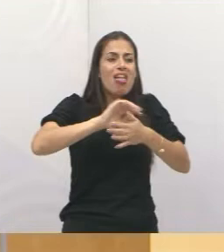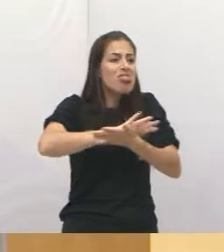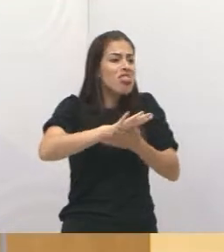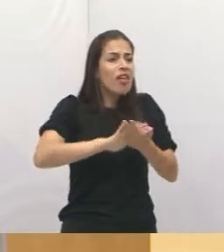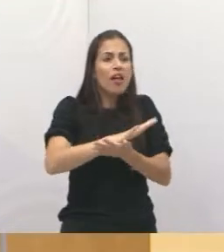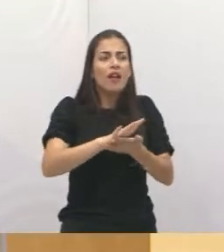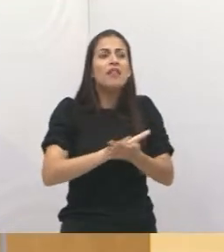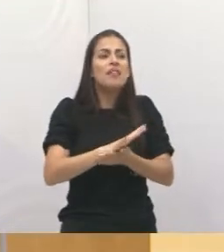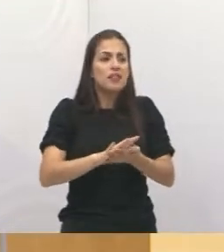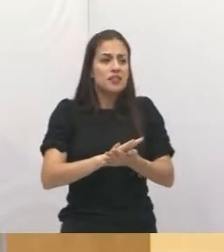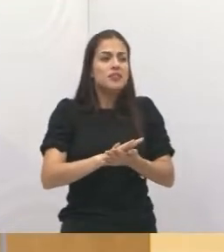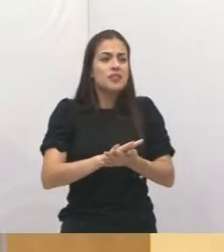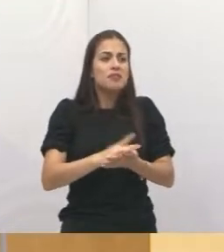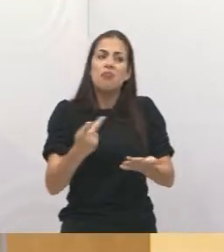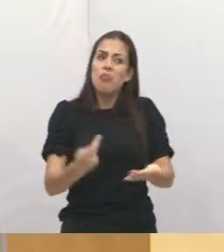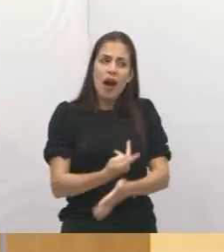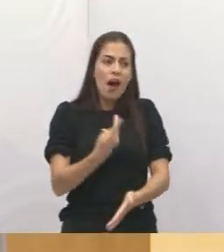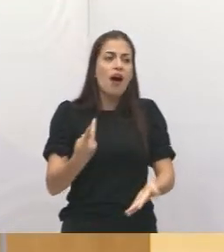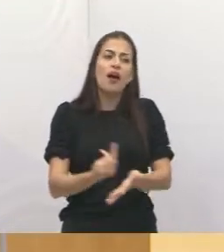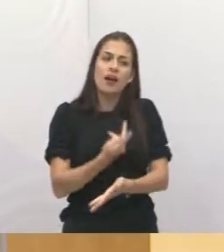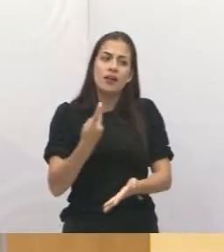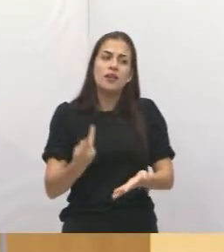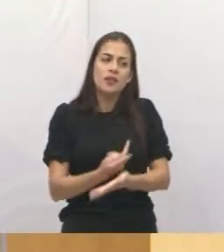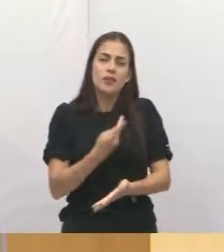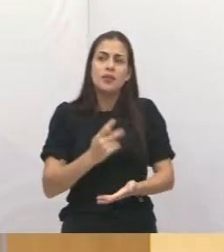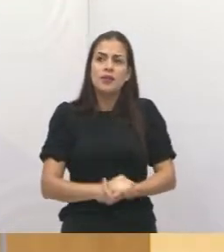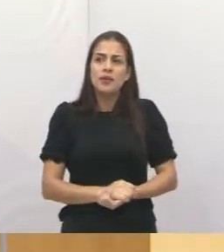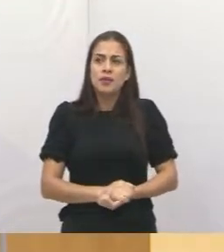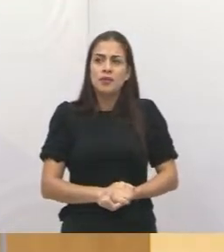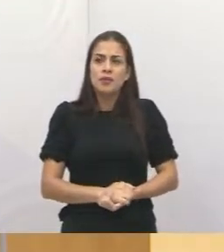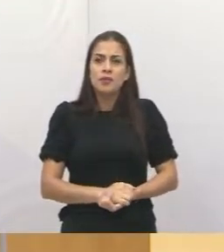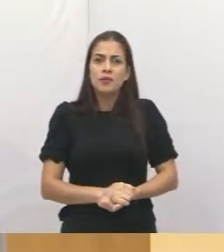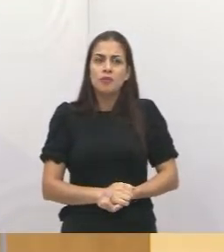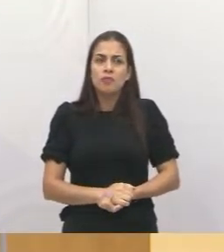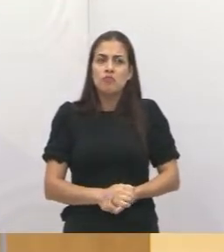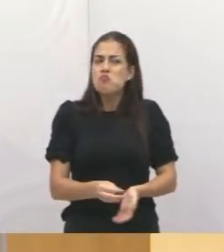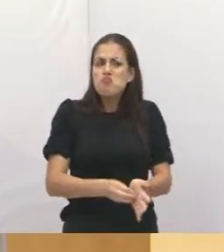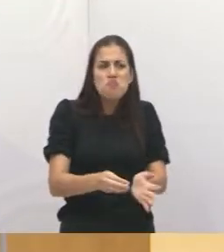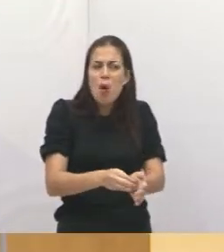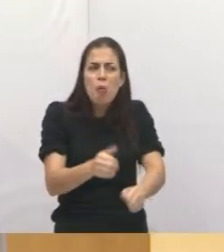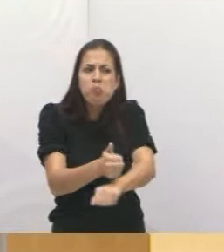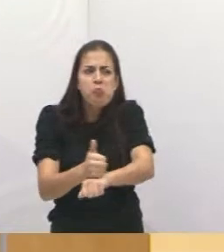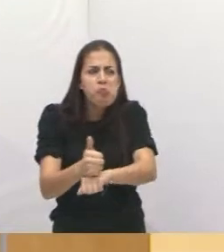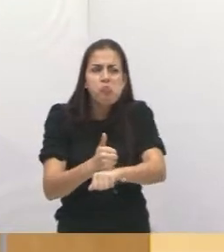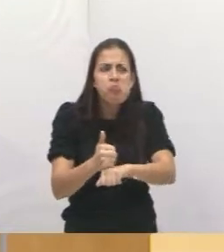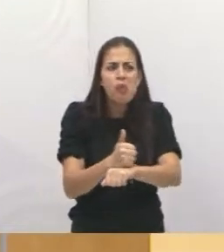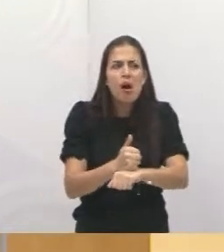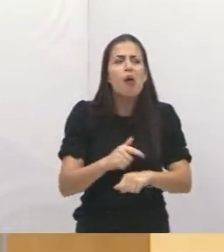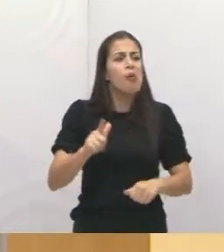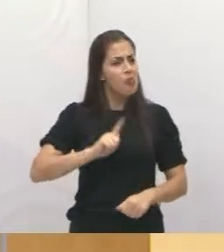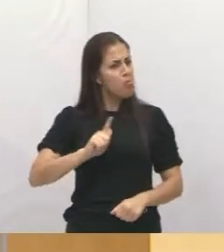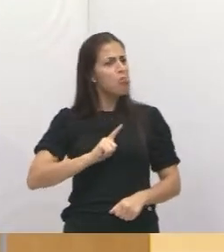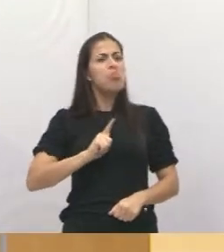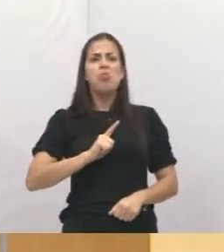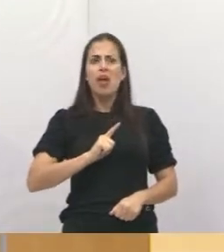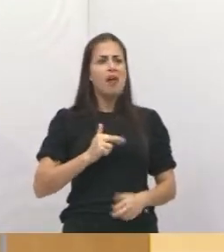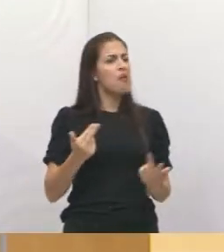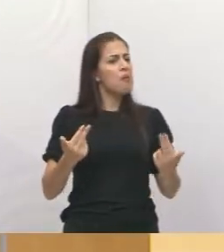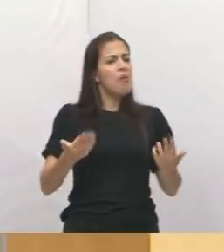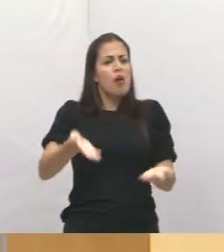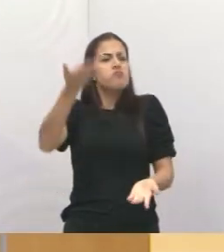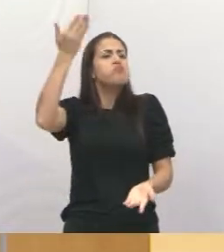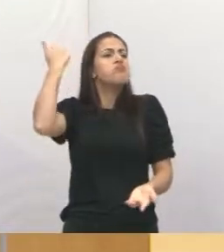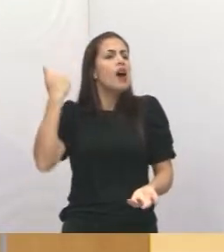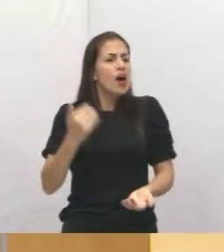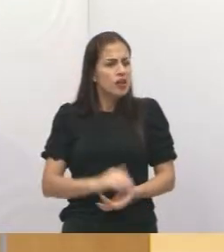Não é falta de profissional ali colaborador, não. Porque a mesma quantidade que tem de colaborador lá hoje é a mesma que tinha